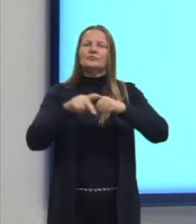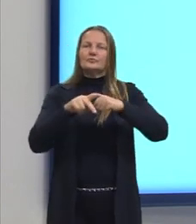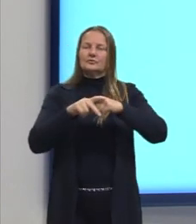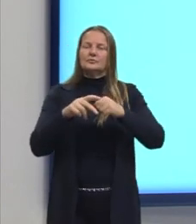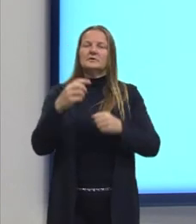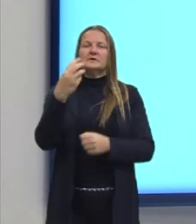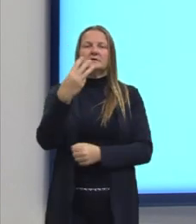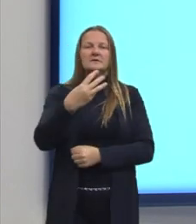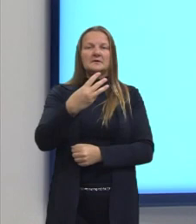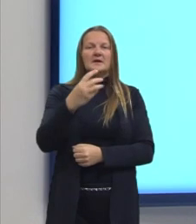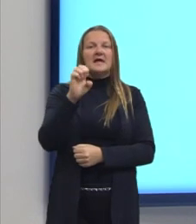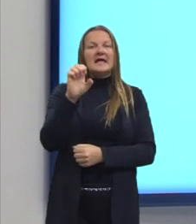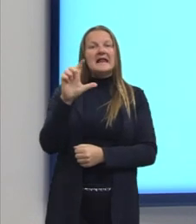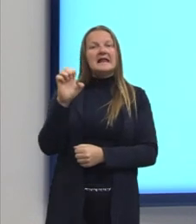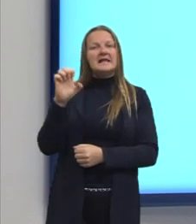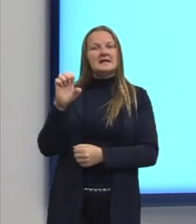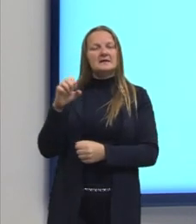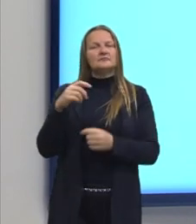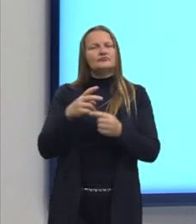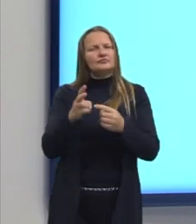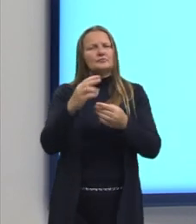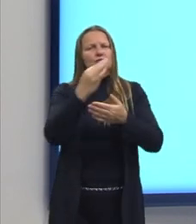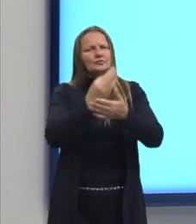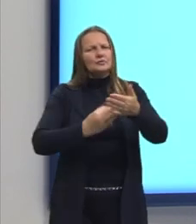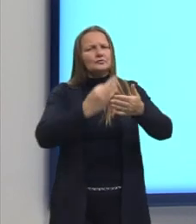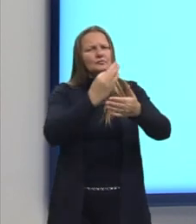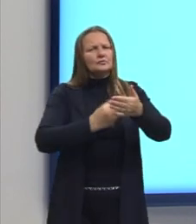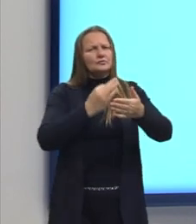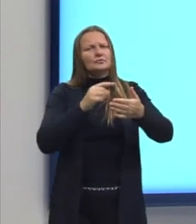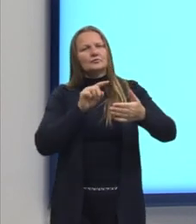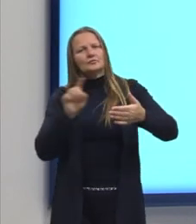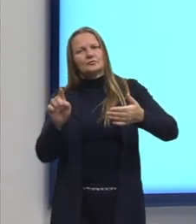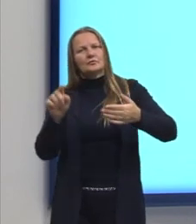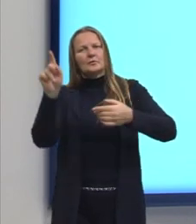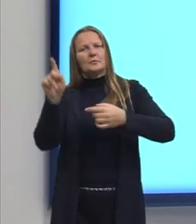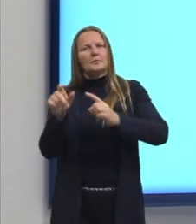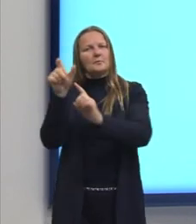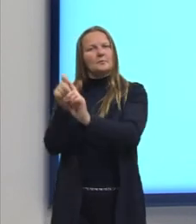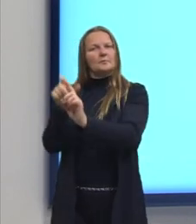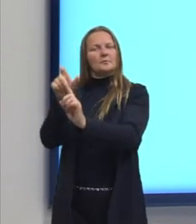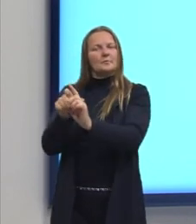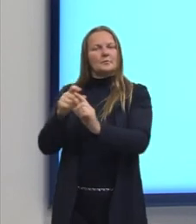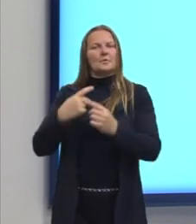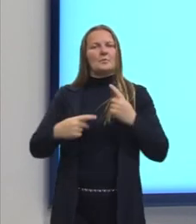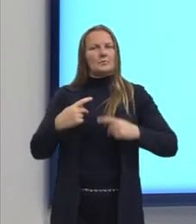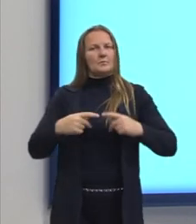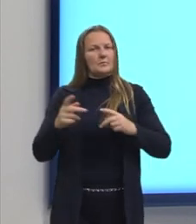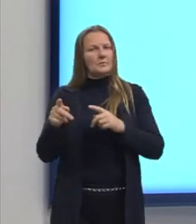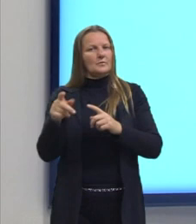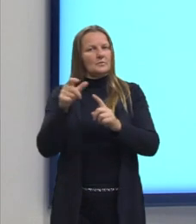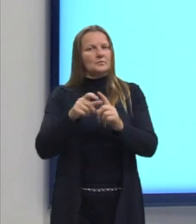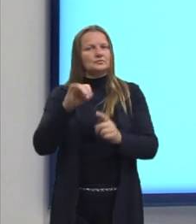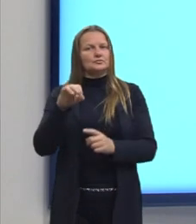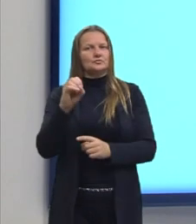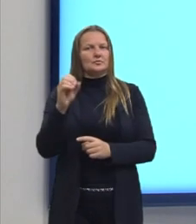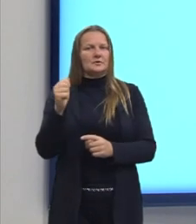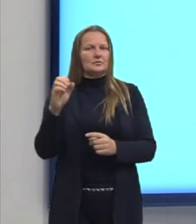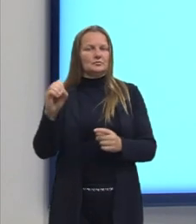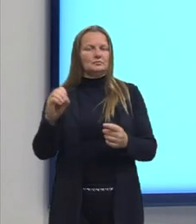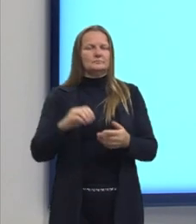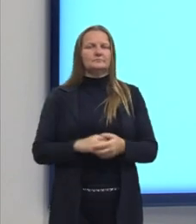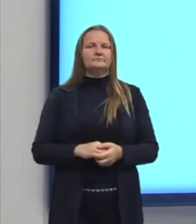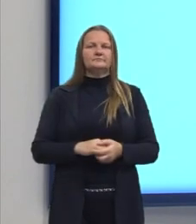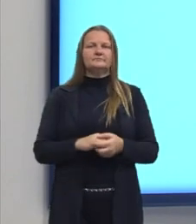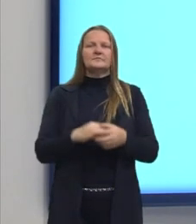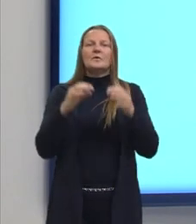terceira pessoa, ele, ao longo do texto, para fazer referência ao protagonista, João, zero. A nossa resposta aqui